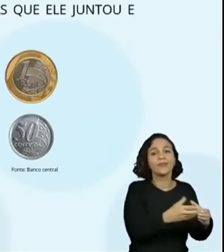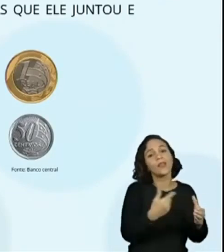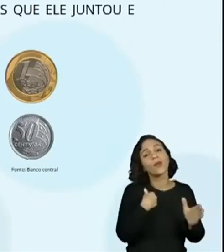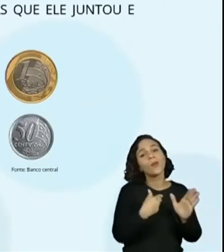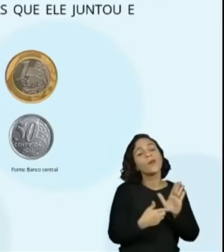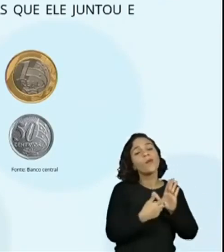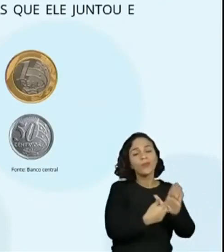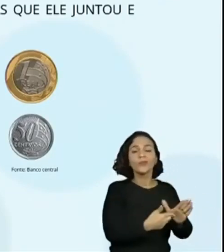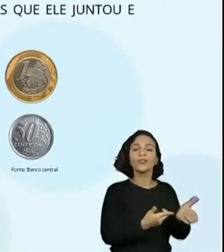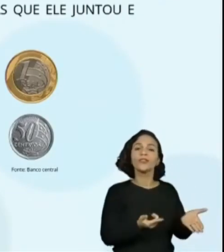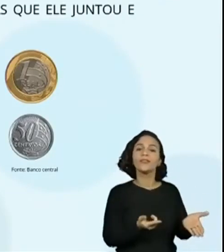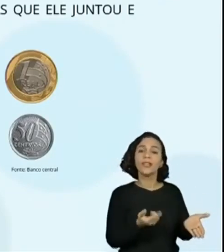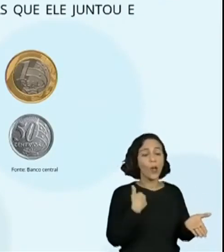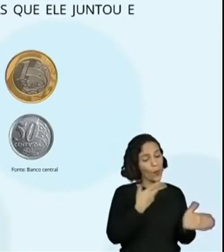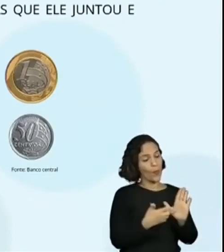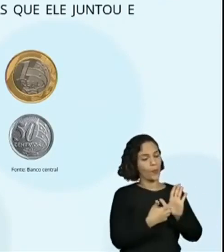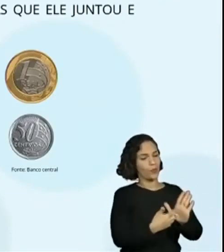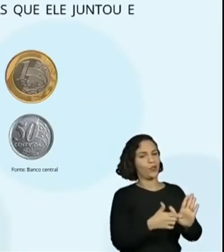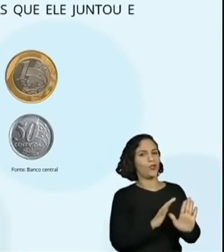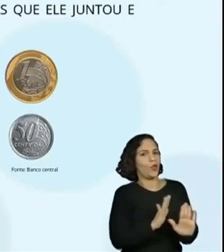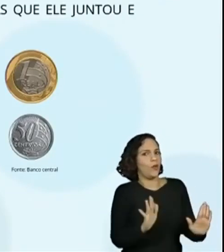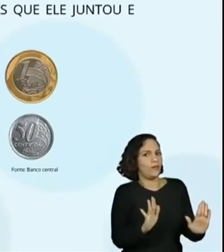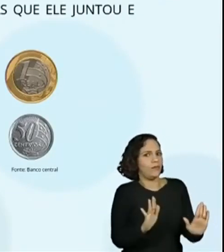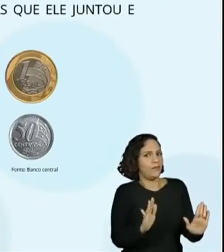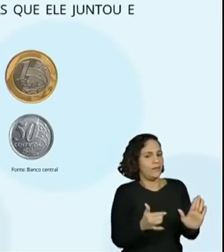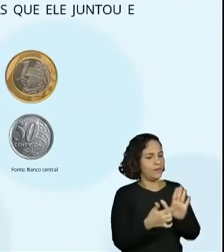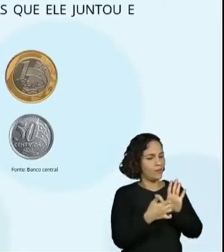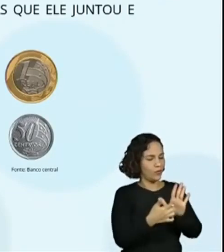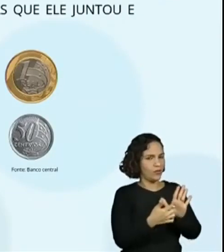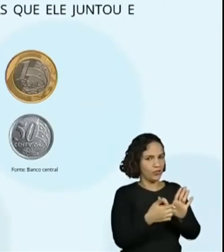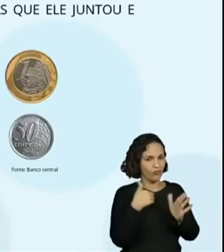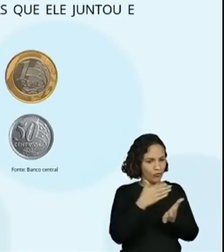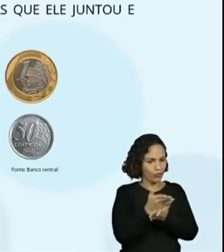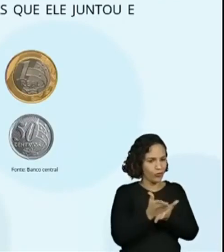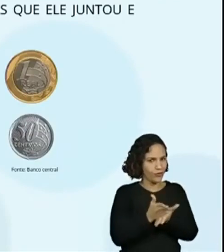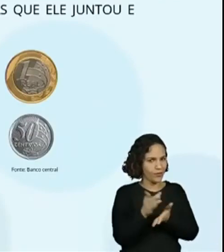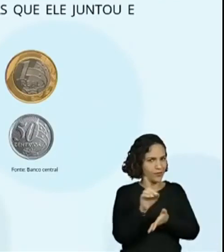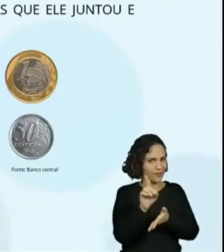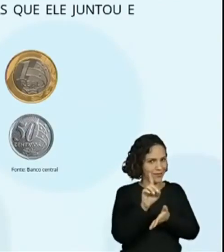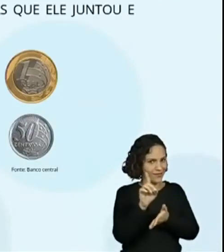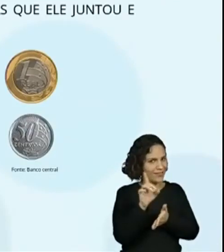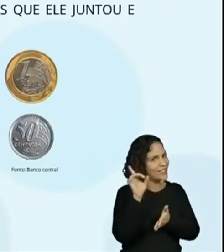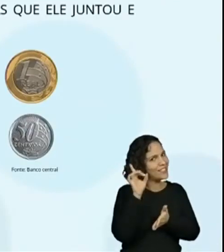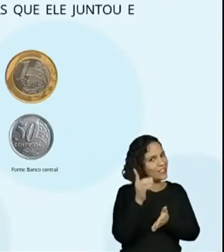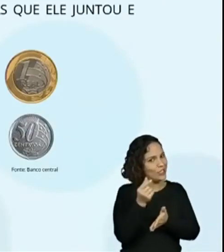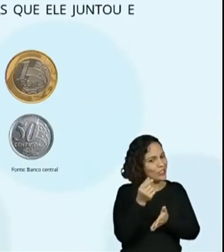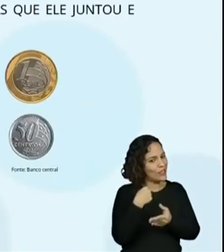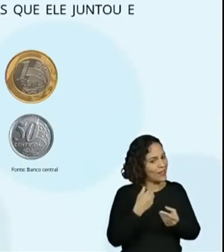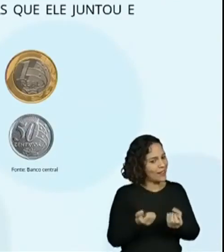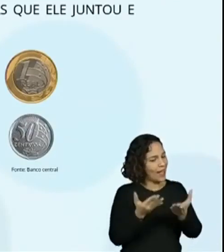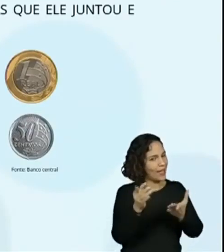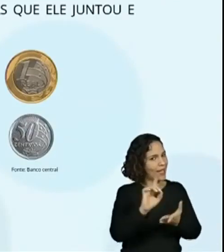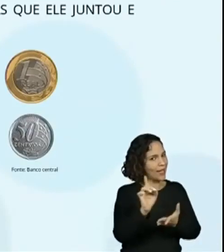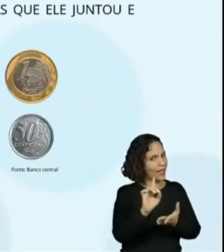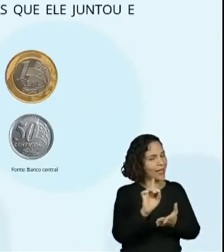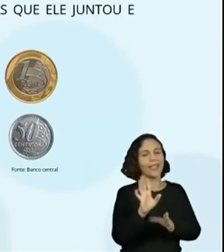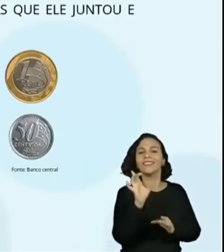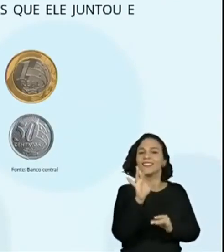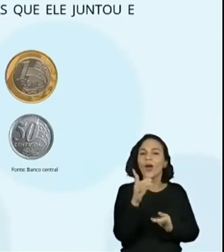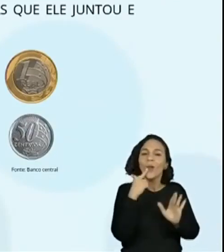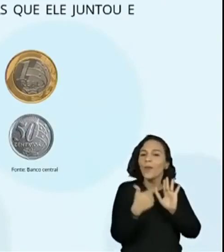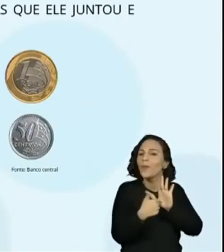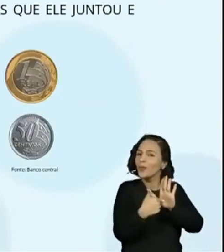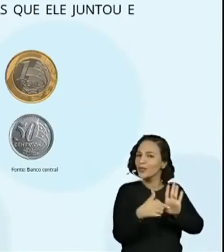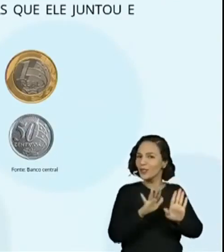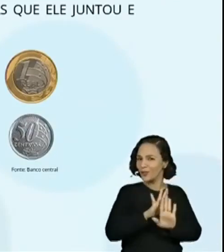primos. Compartilhar não. Mostrar as moedas. Porque, né, compartilhar dinheiro... Vai dar dinheiro. Nem sei, né?